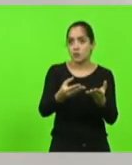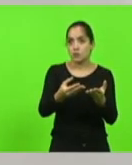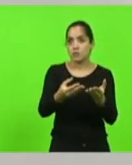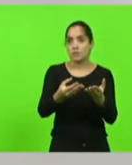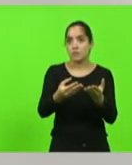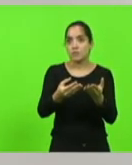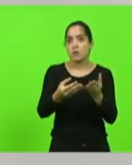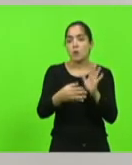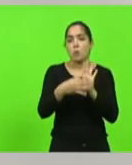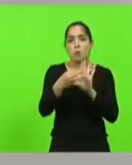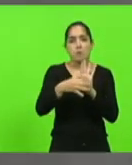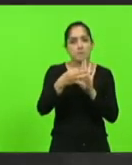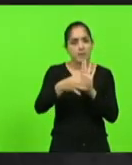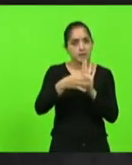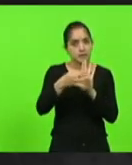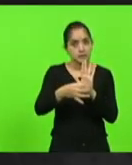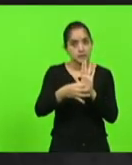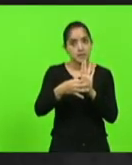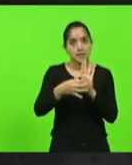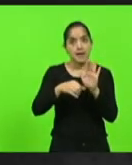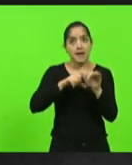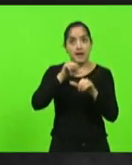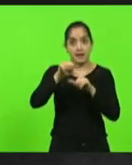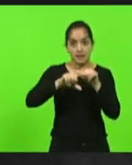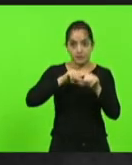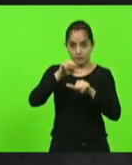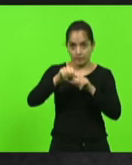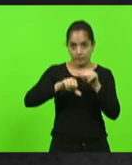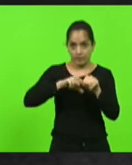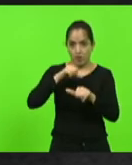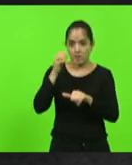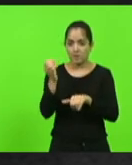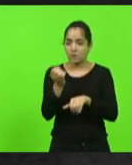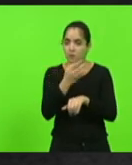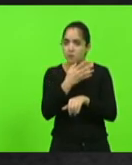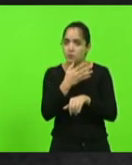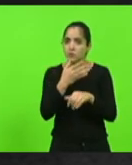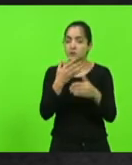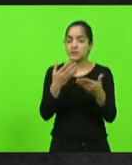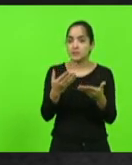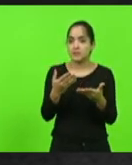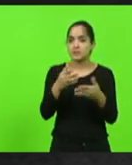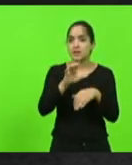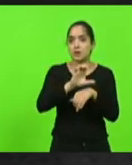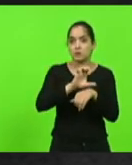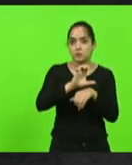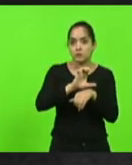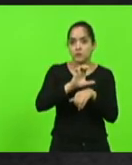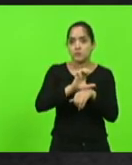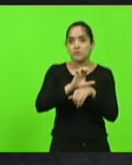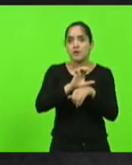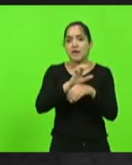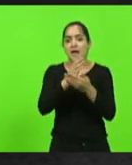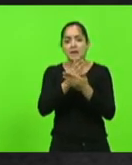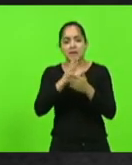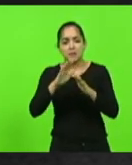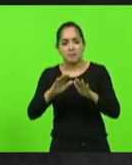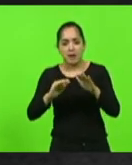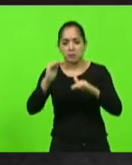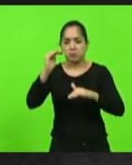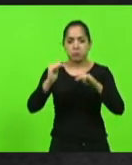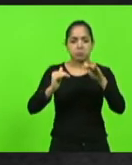escandaloso, pois a reforma que deveria modernizar o nosso Estado, acabar com distorções, acabar com